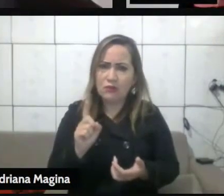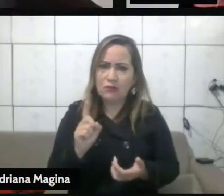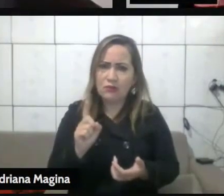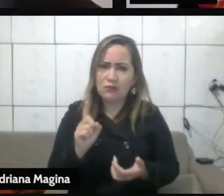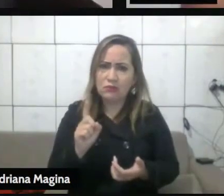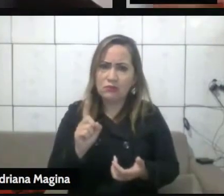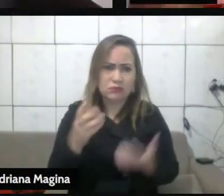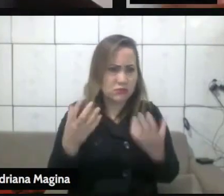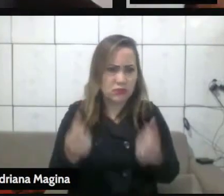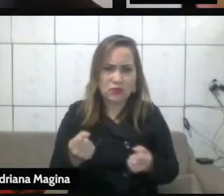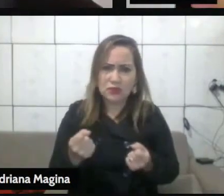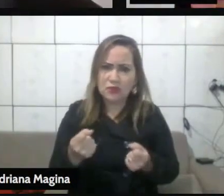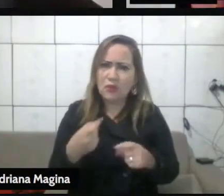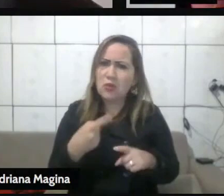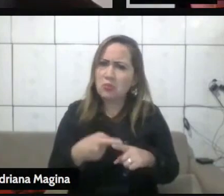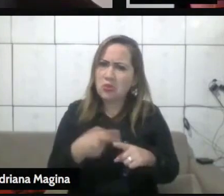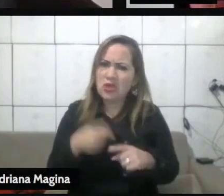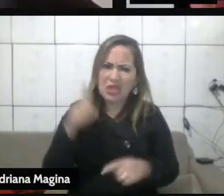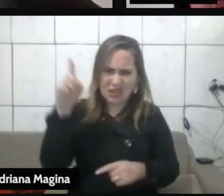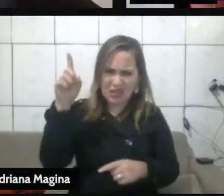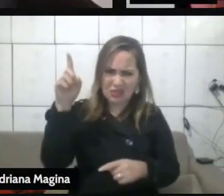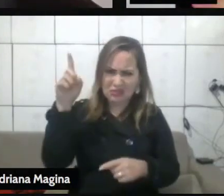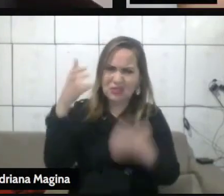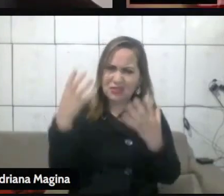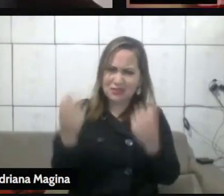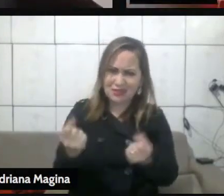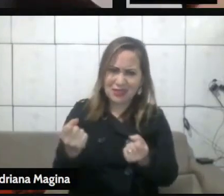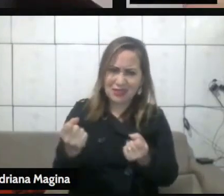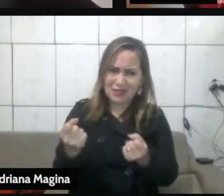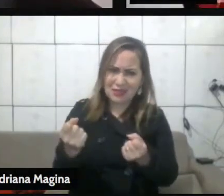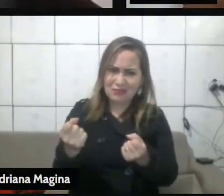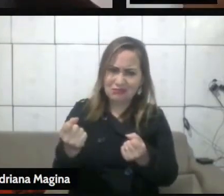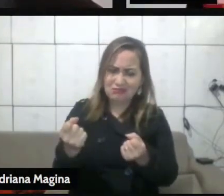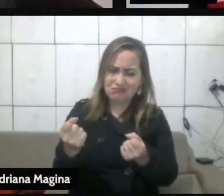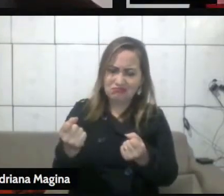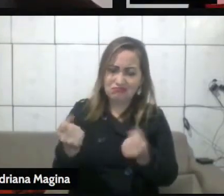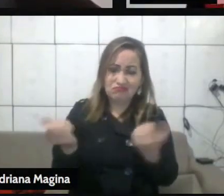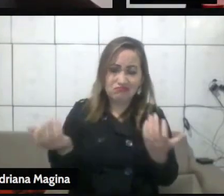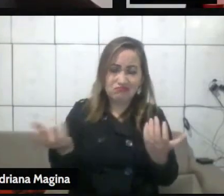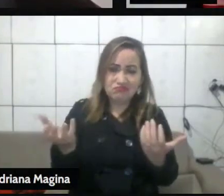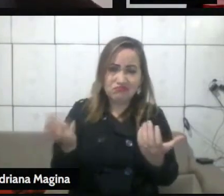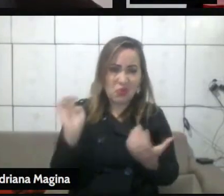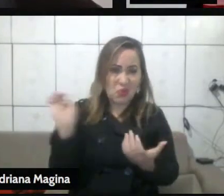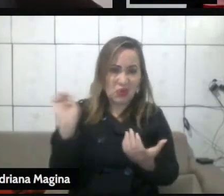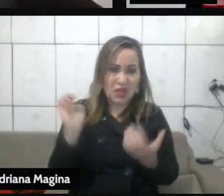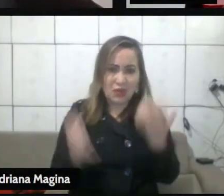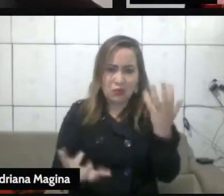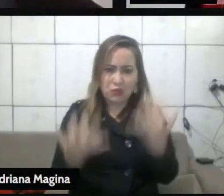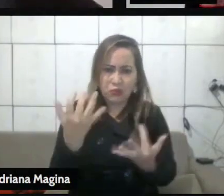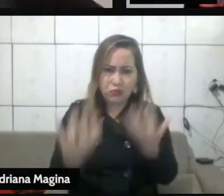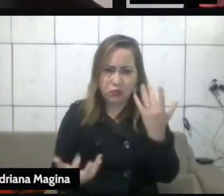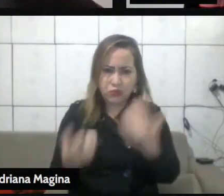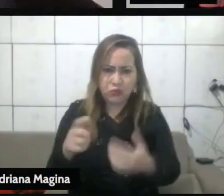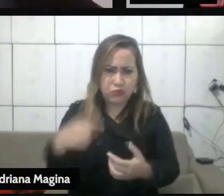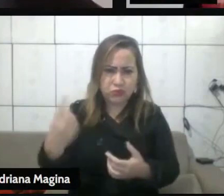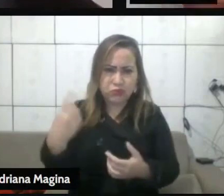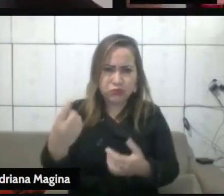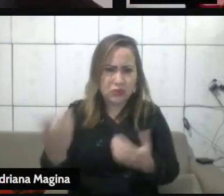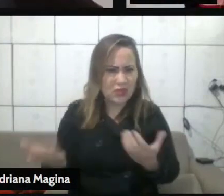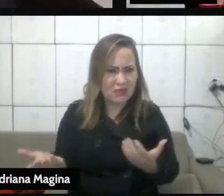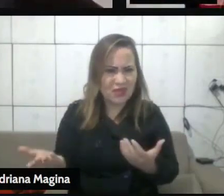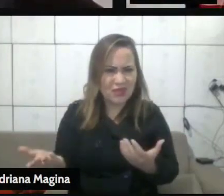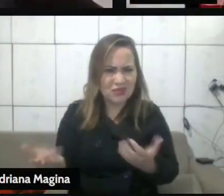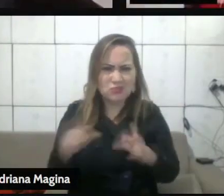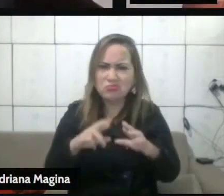ser humano, por que então Deus concorda, professor, em mandar e queimar pela eternidade o cara só porque ele é gay? Não é estranho? Não lhe